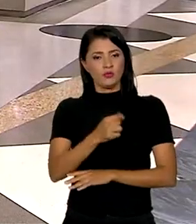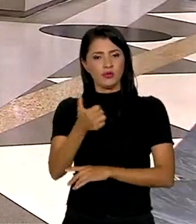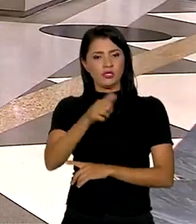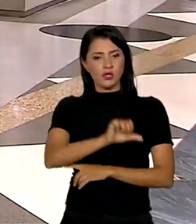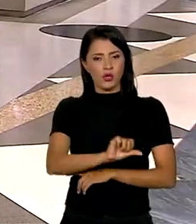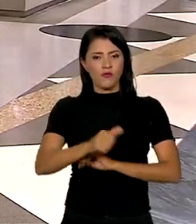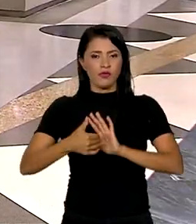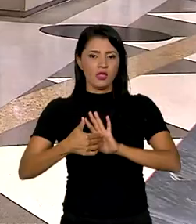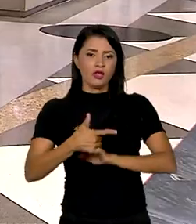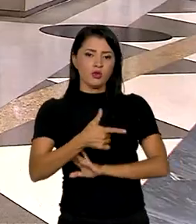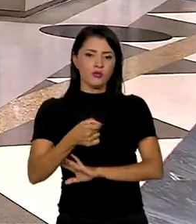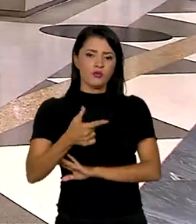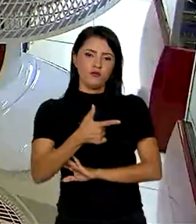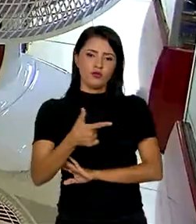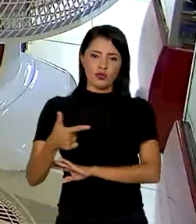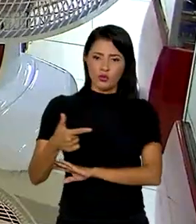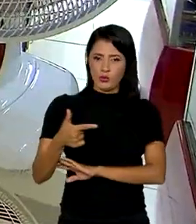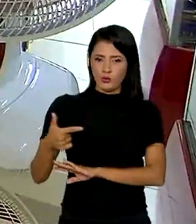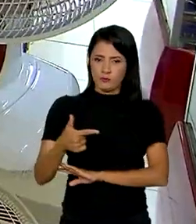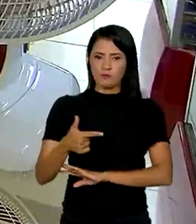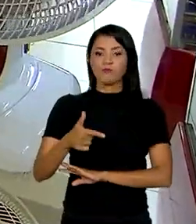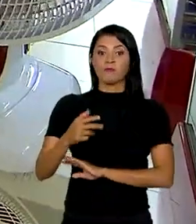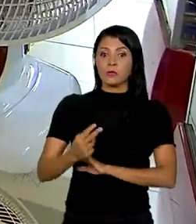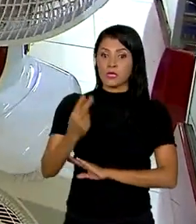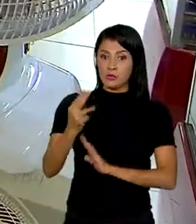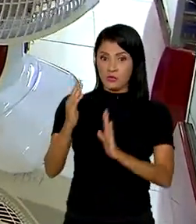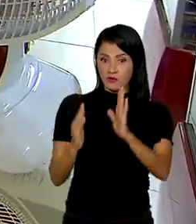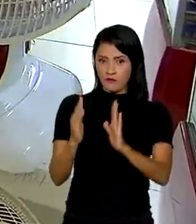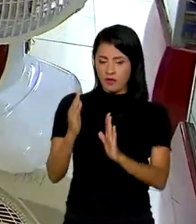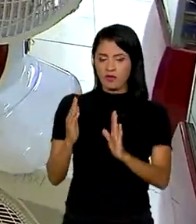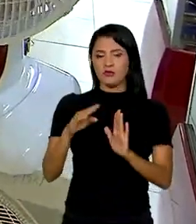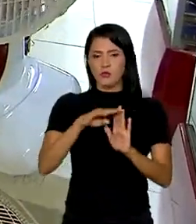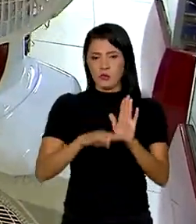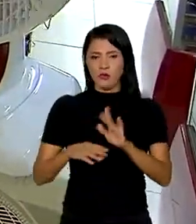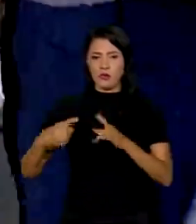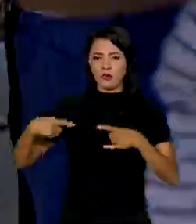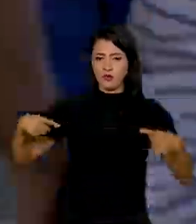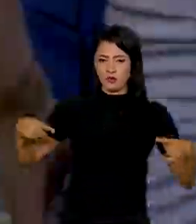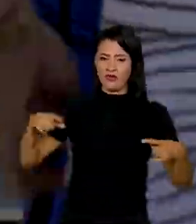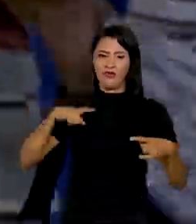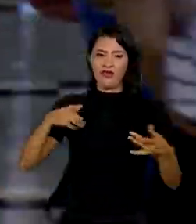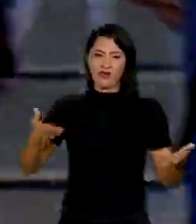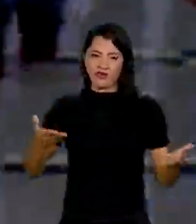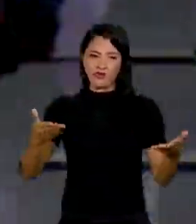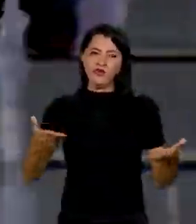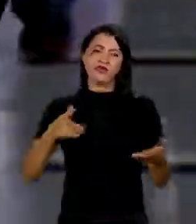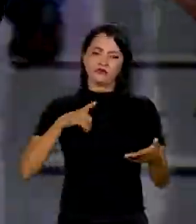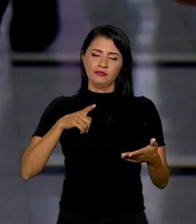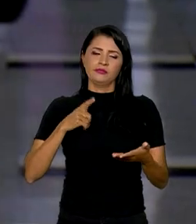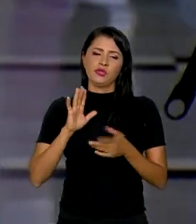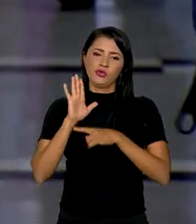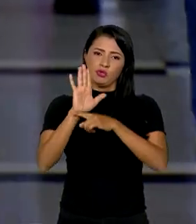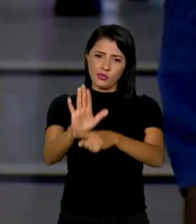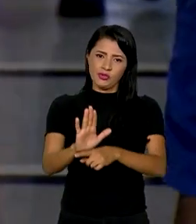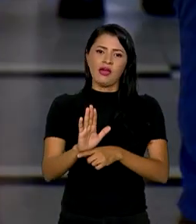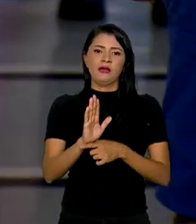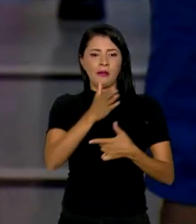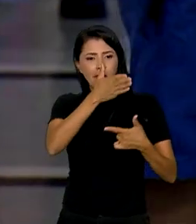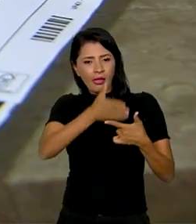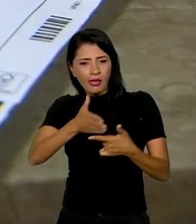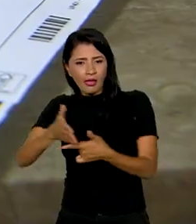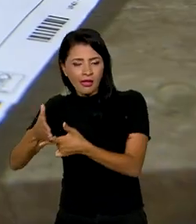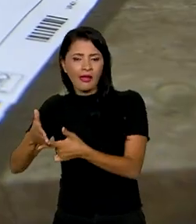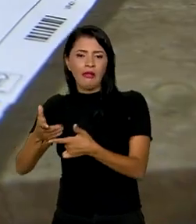e 2022. A segunda fase do programa Desenrola veio para ajudar a parcelar e a quitar